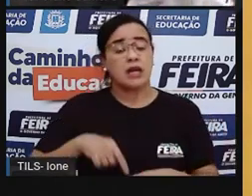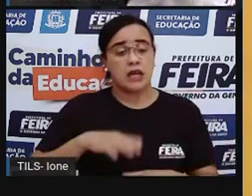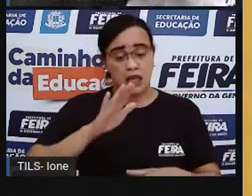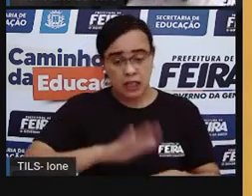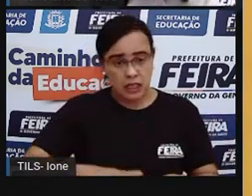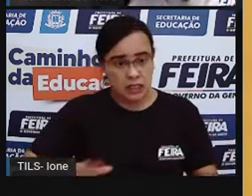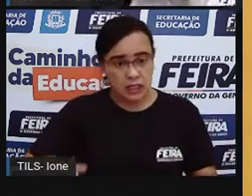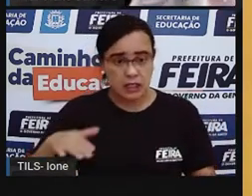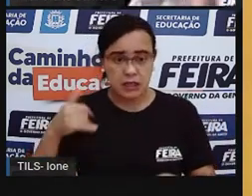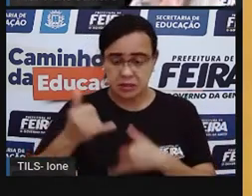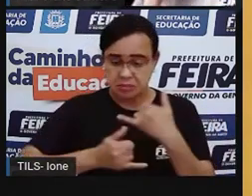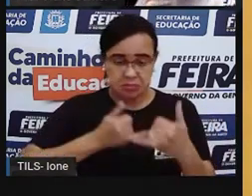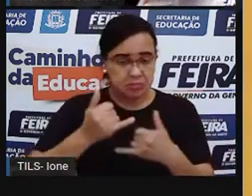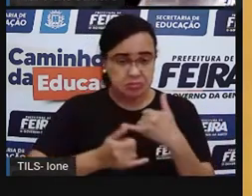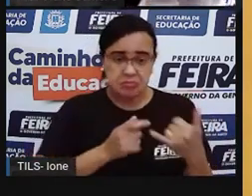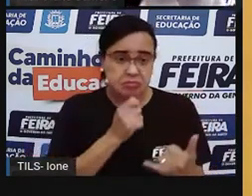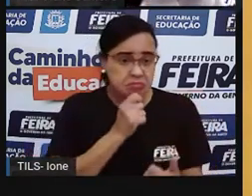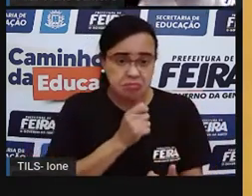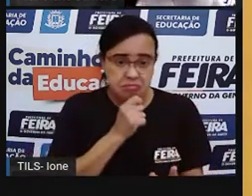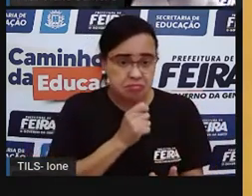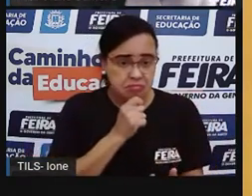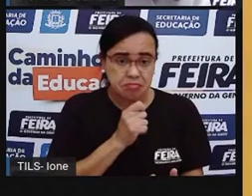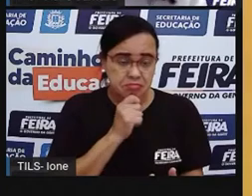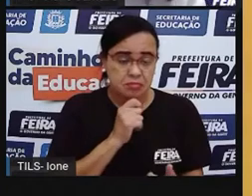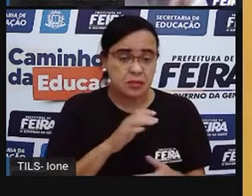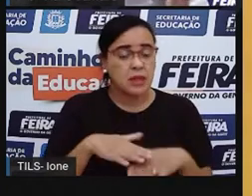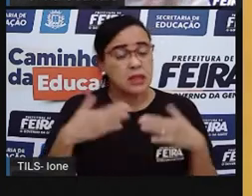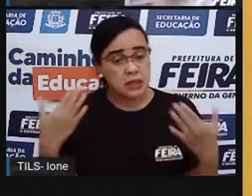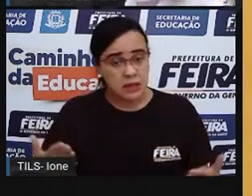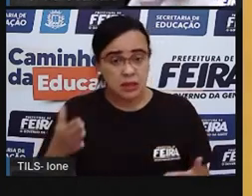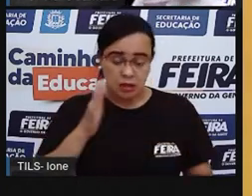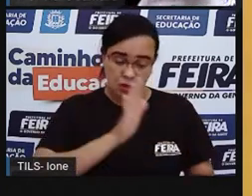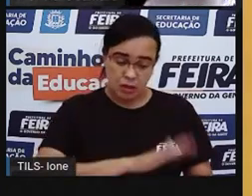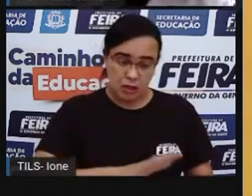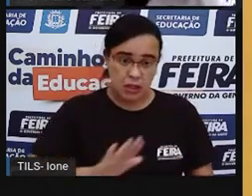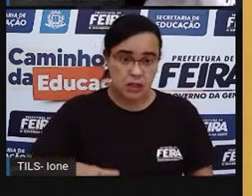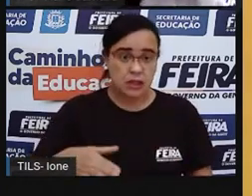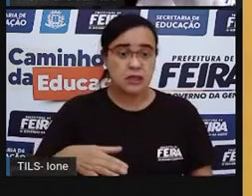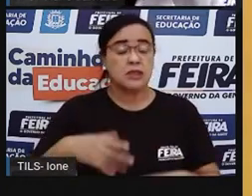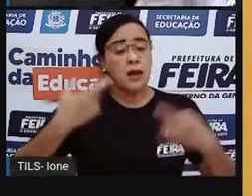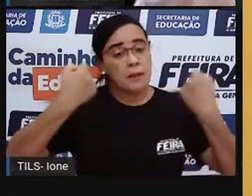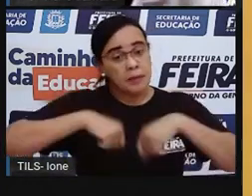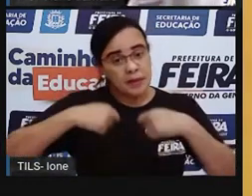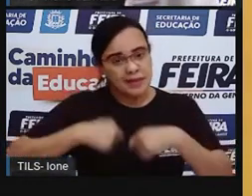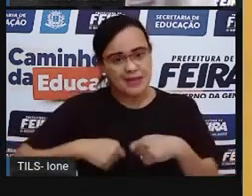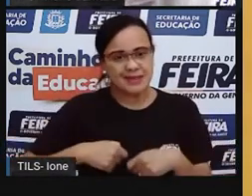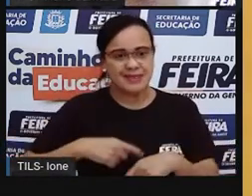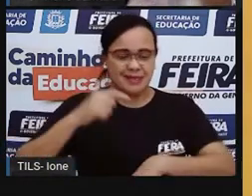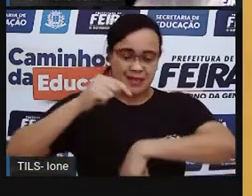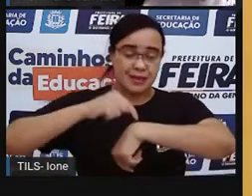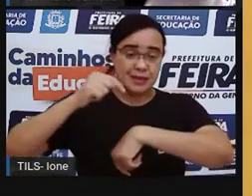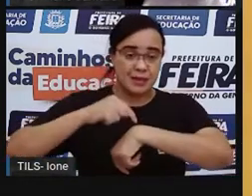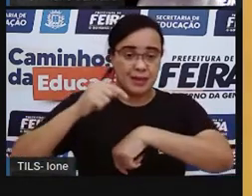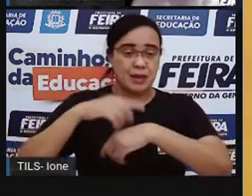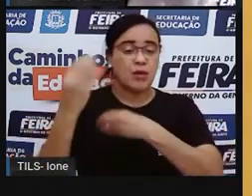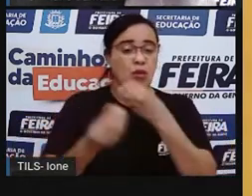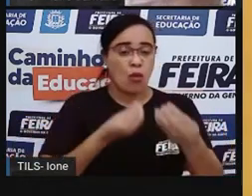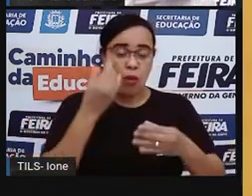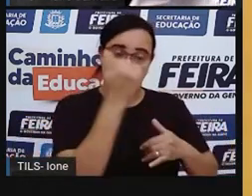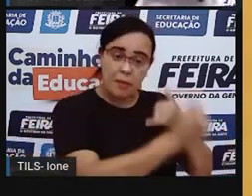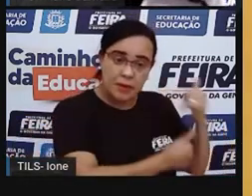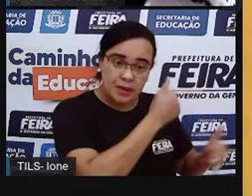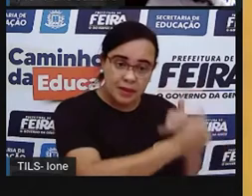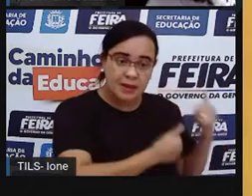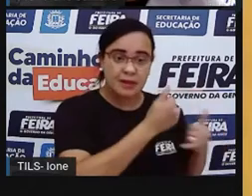parte do seu tempo dedicada a estudar e dedicada a brincar, né? Então, se ela trabalhar, ela vai deixar de brincar